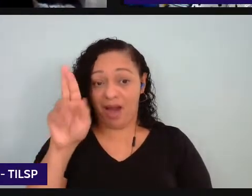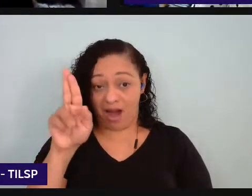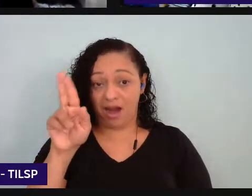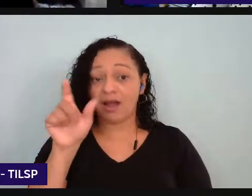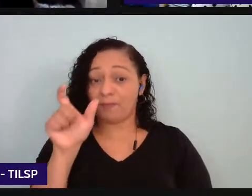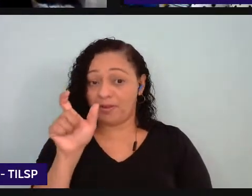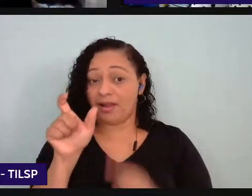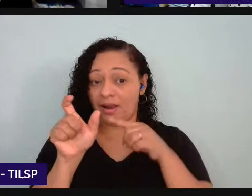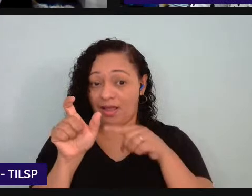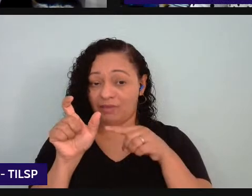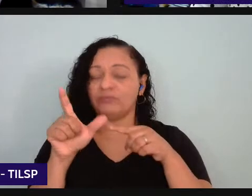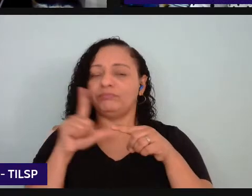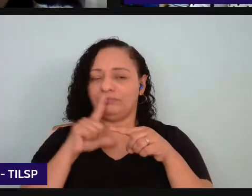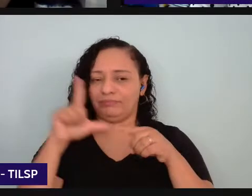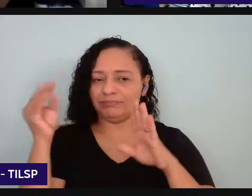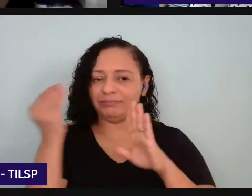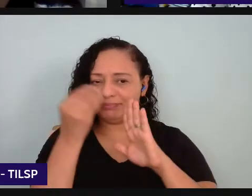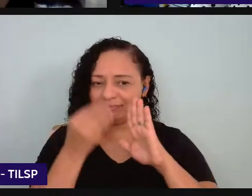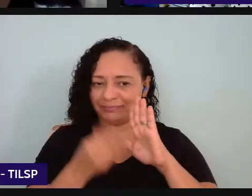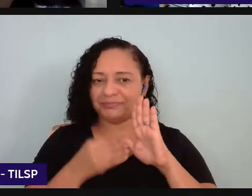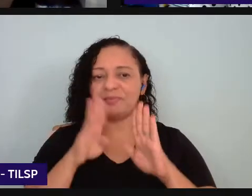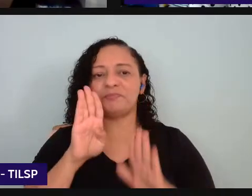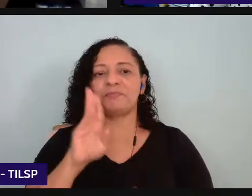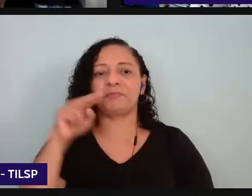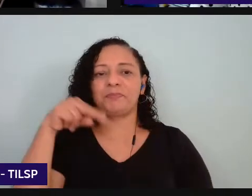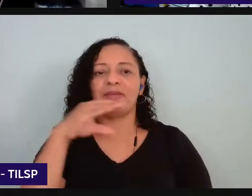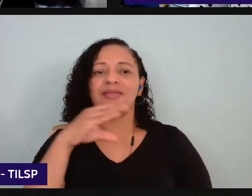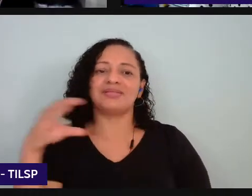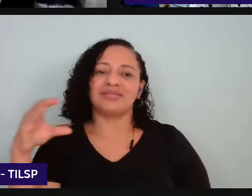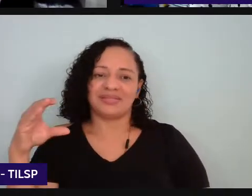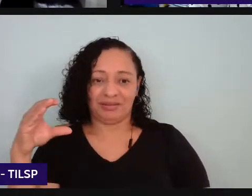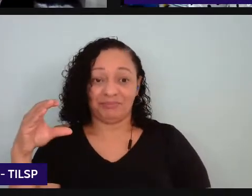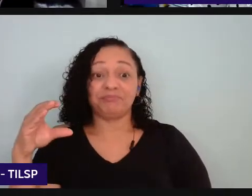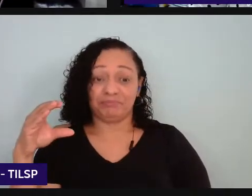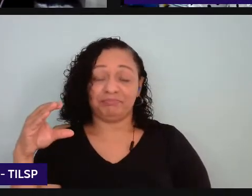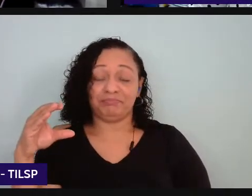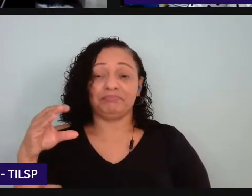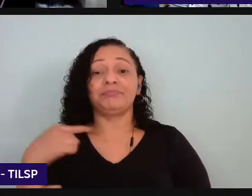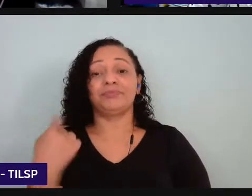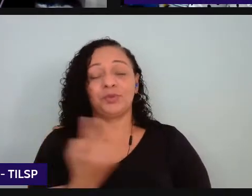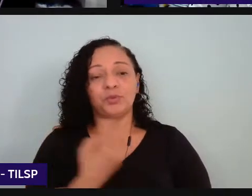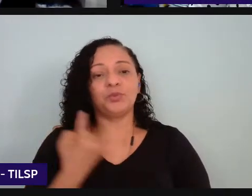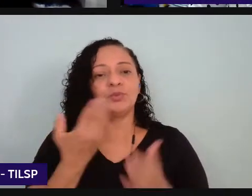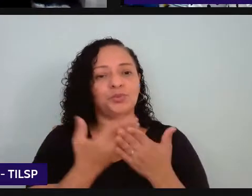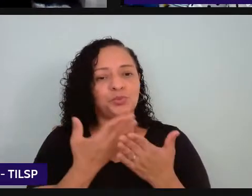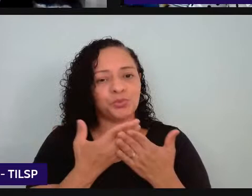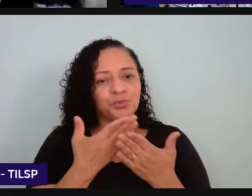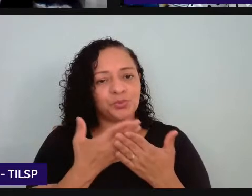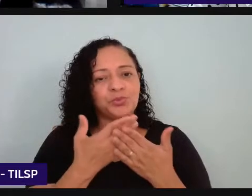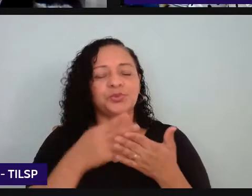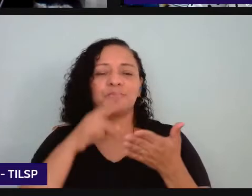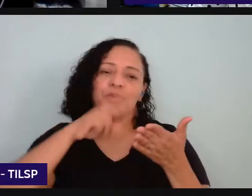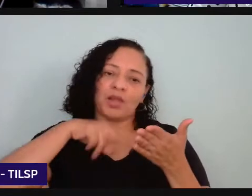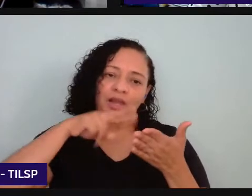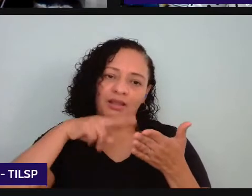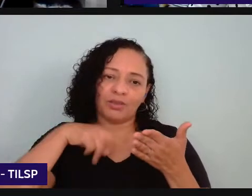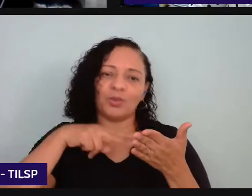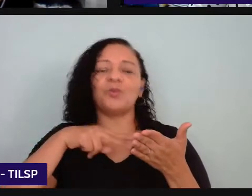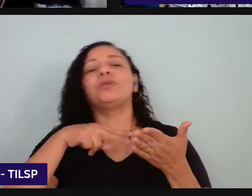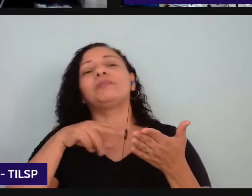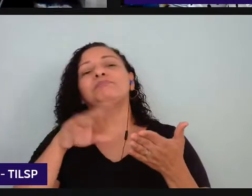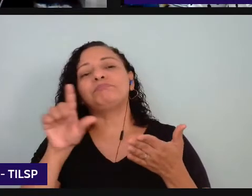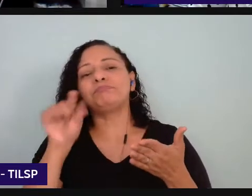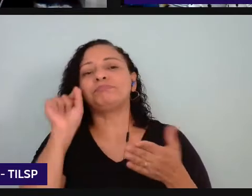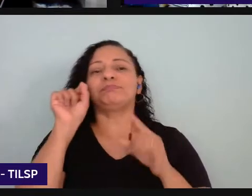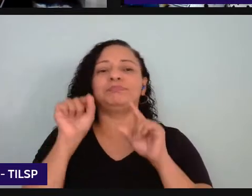os textos introdutórios eles trazem muito esse termo e a gente a partir dos estudos das leituras a gente vai se apropriando